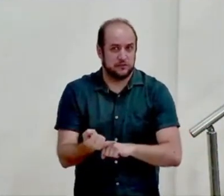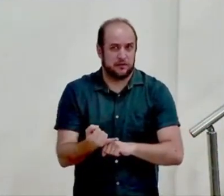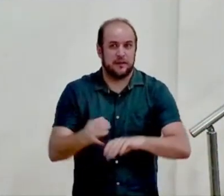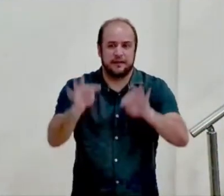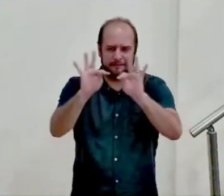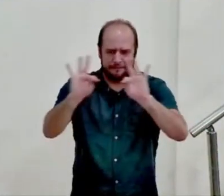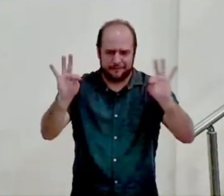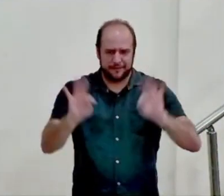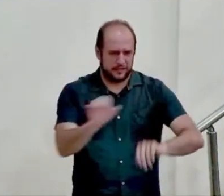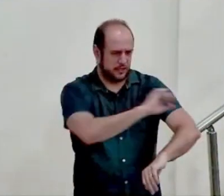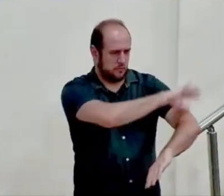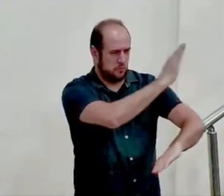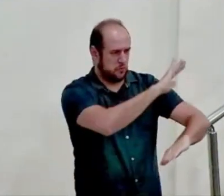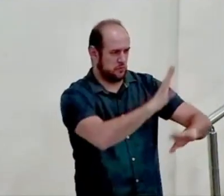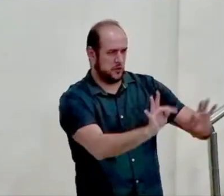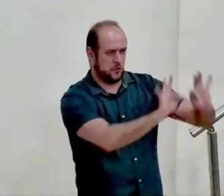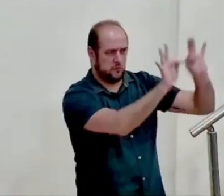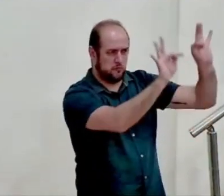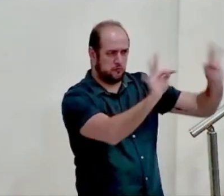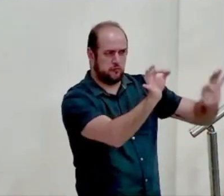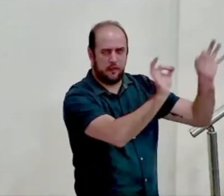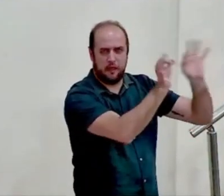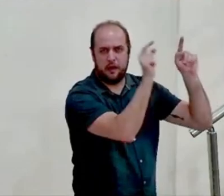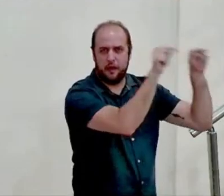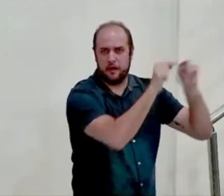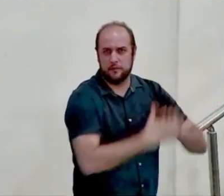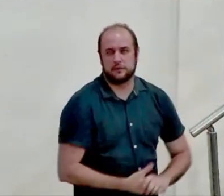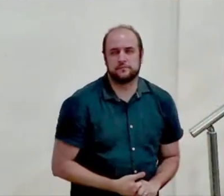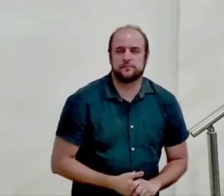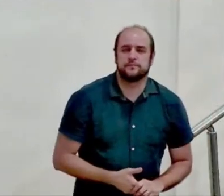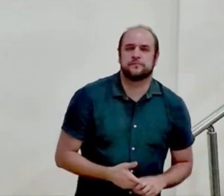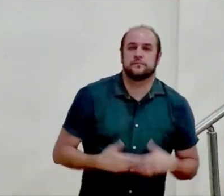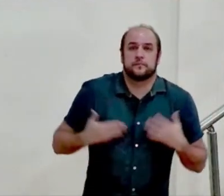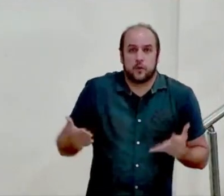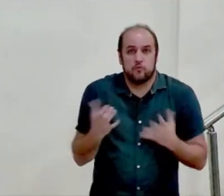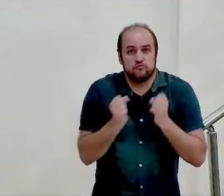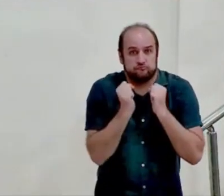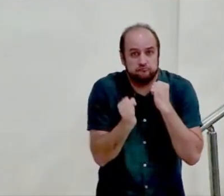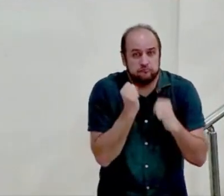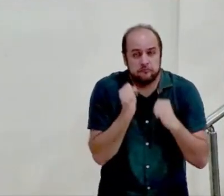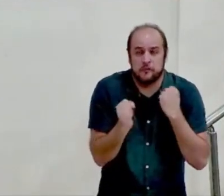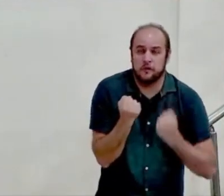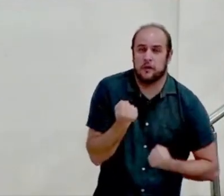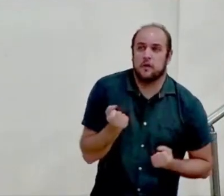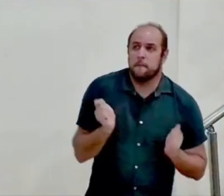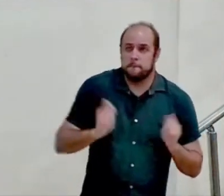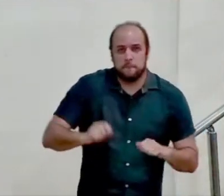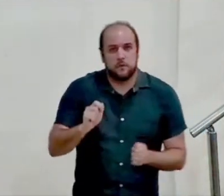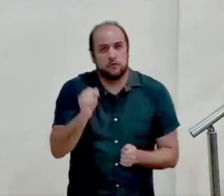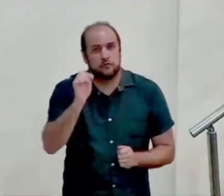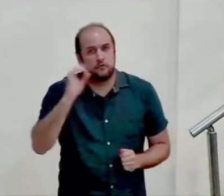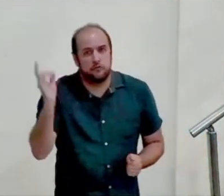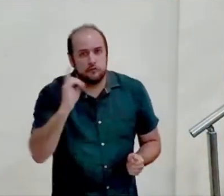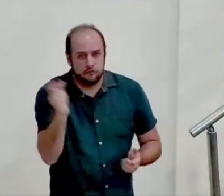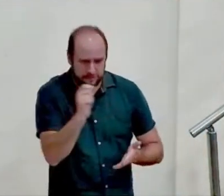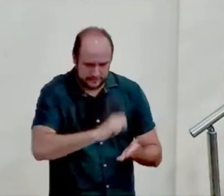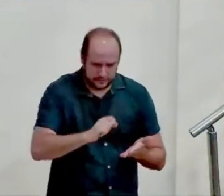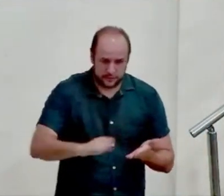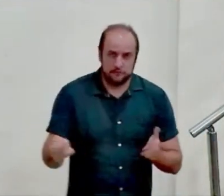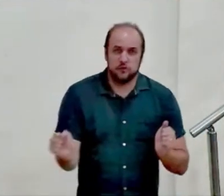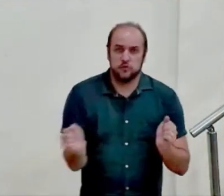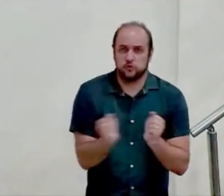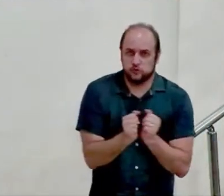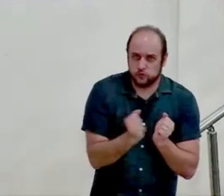no Monte Sião. E uma boa possibilidade é que este Salmo tenha sido escrito com uma liturgia